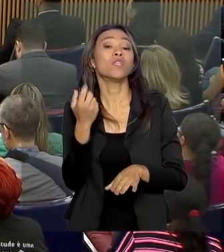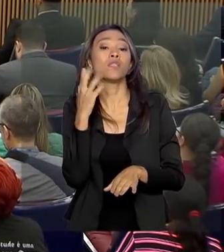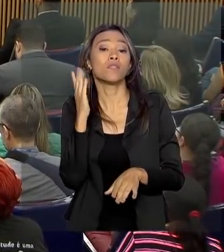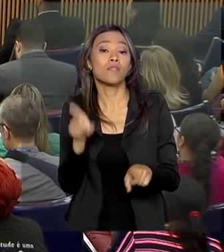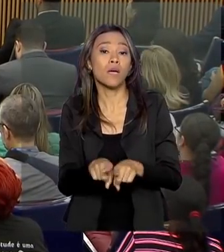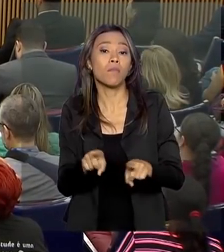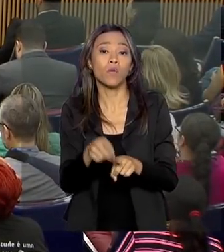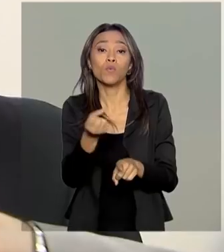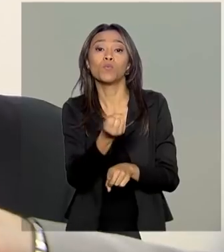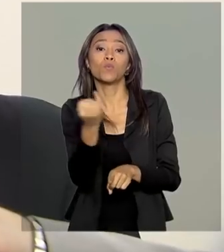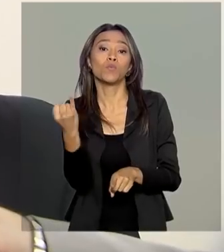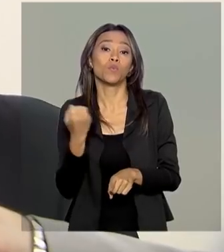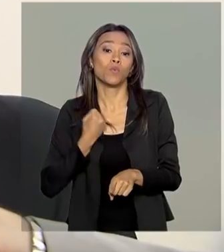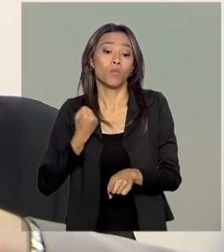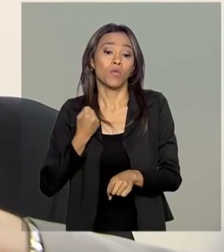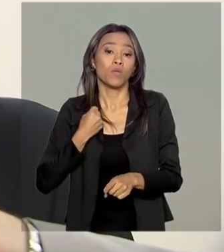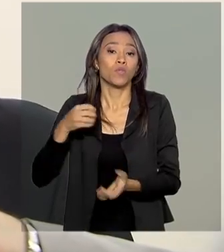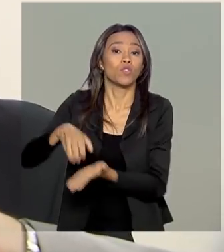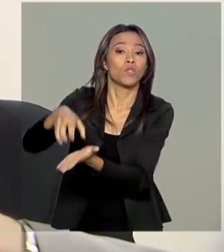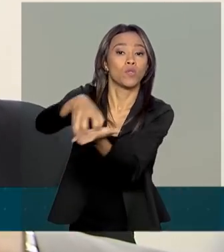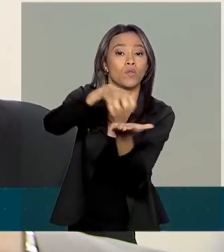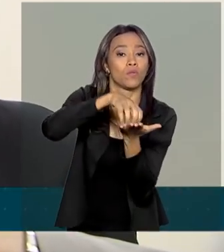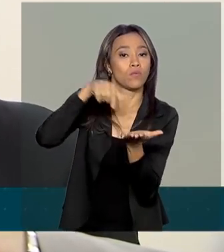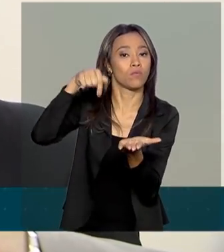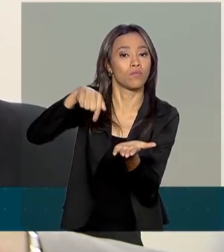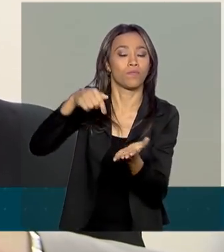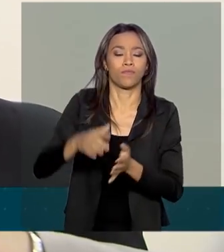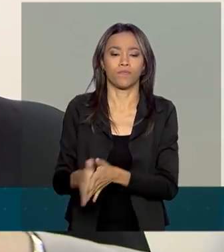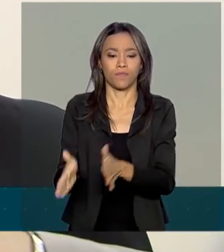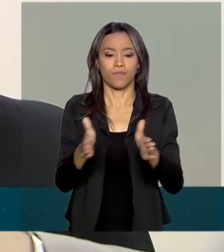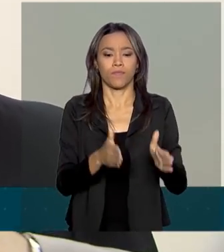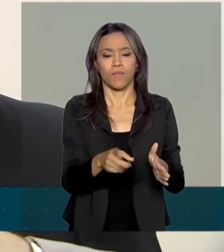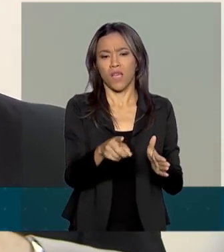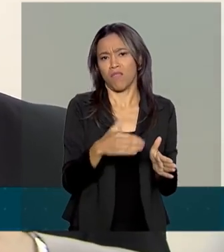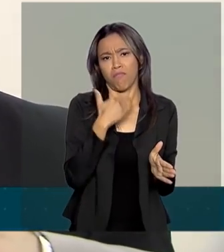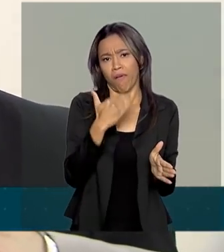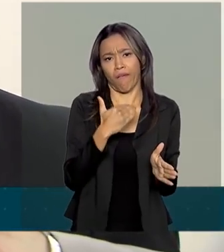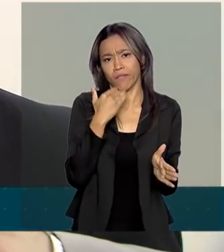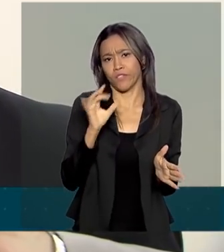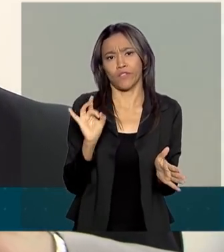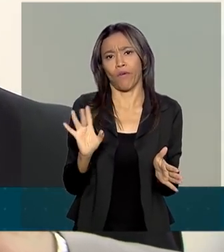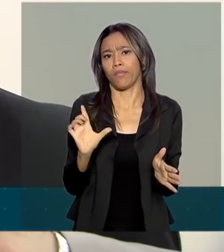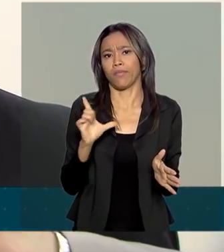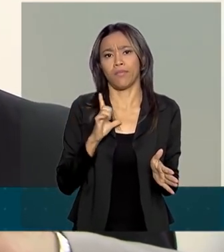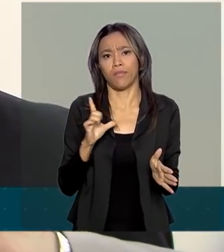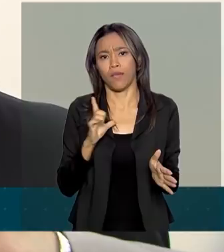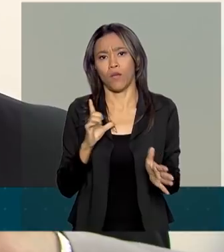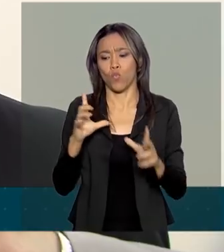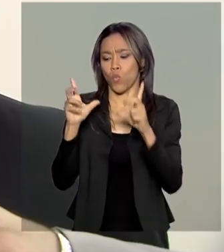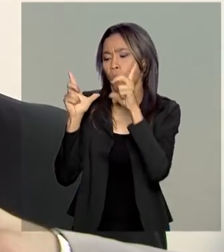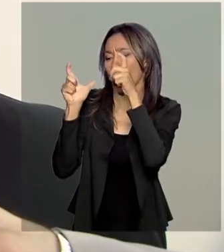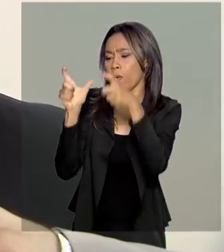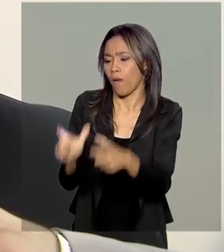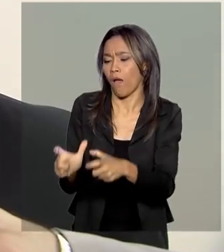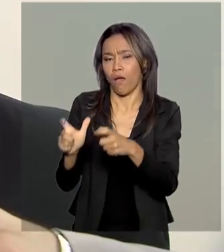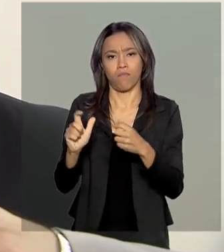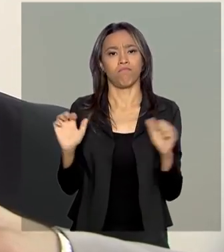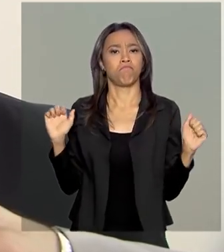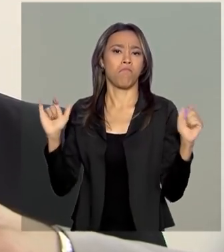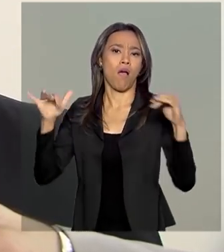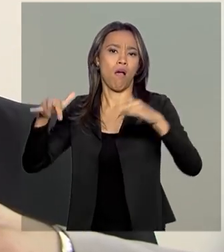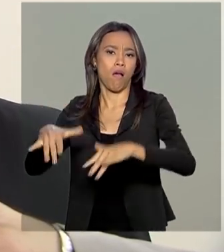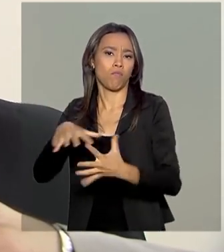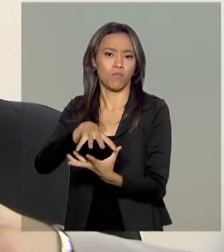pretendem implantar. Não basta só ter centros de centros de dia para os idosos, como nós temos. Nós temos